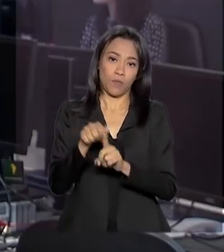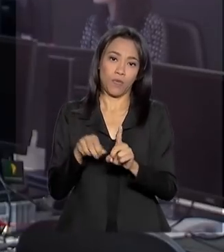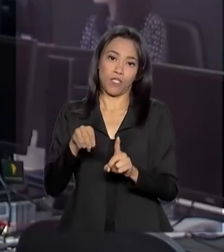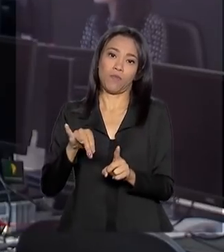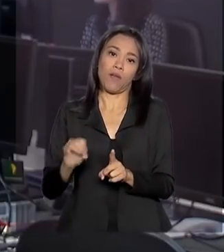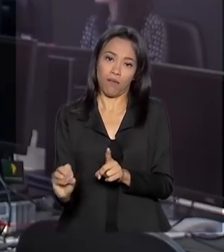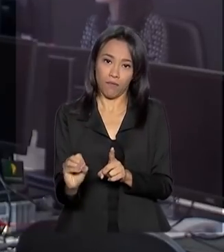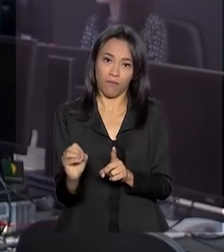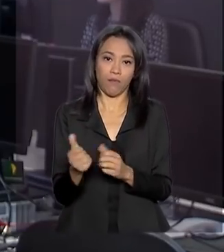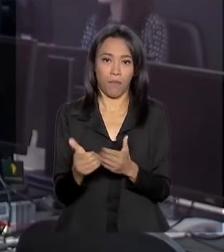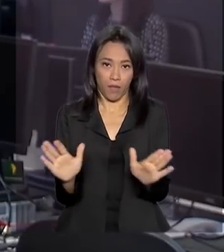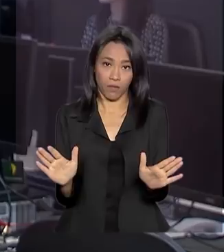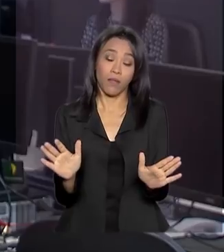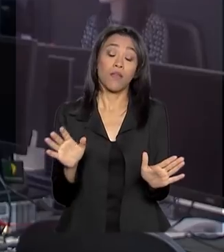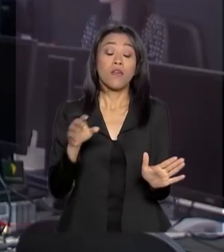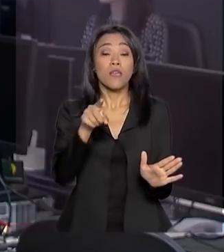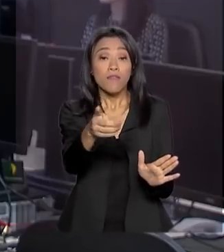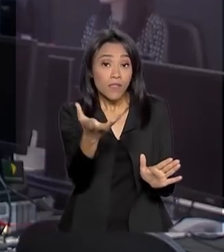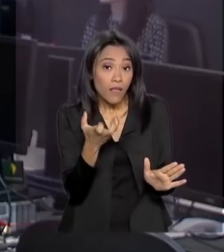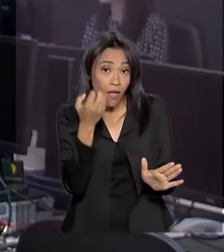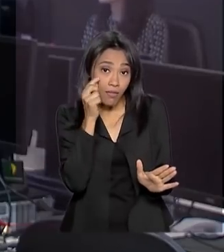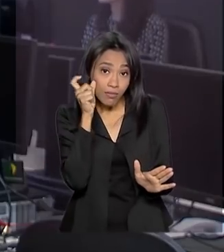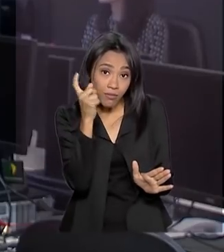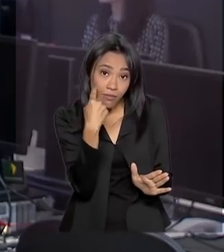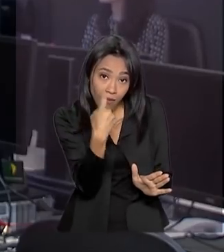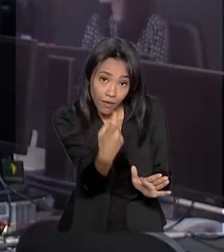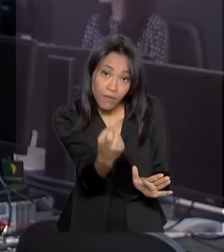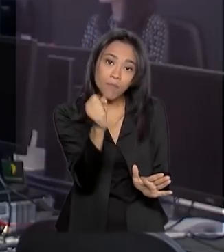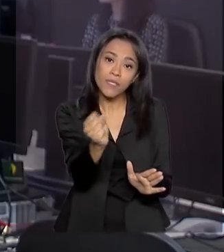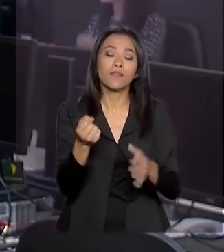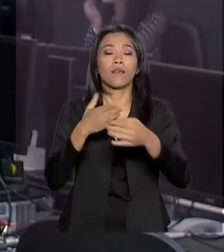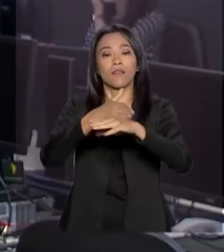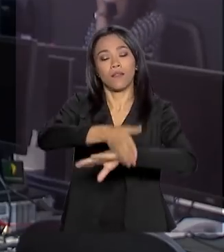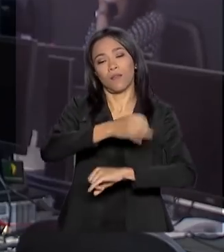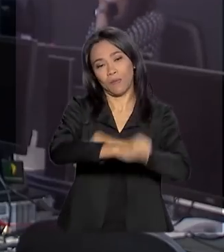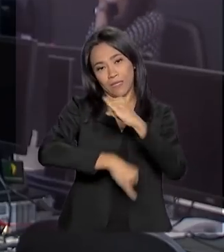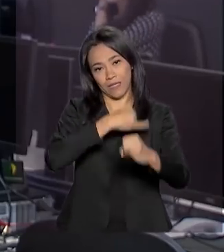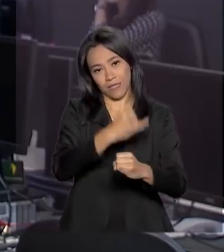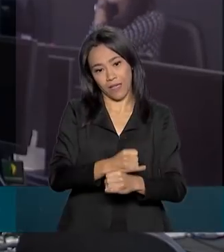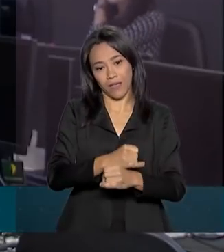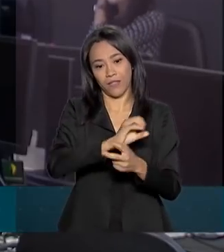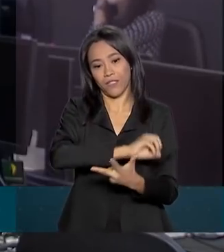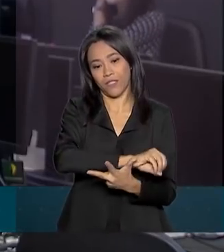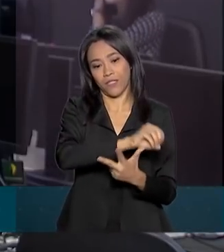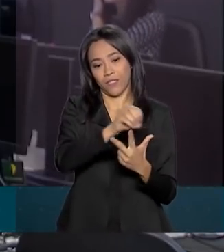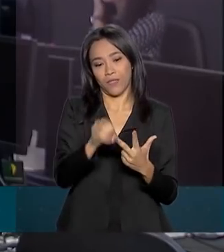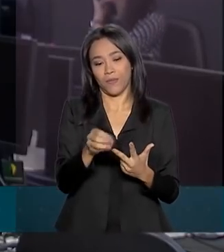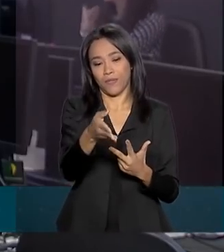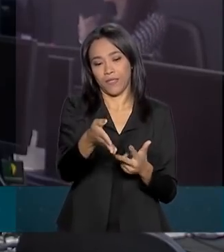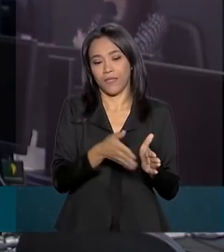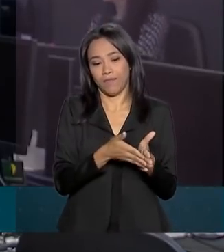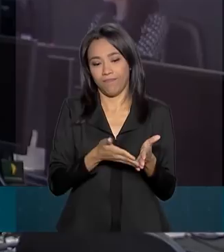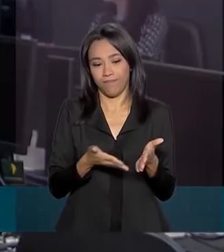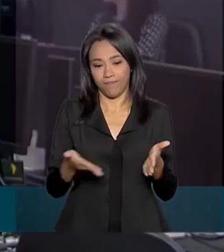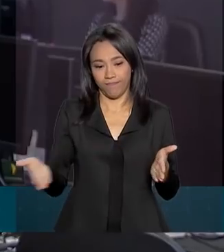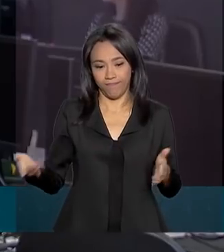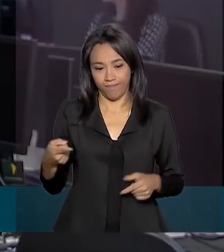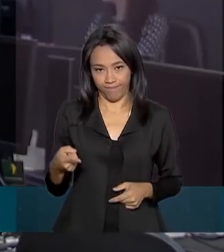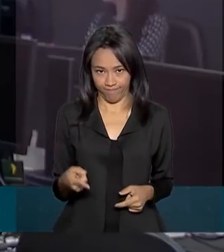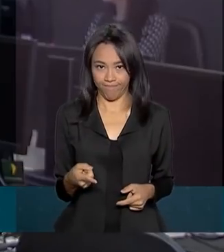Os candidatos interessados em fazer o exame devem acessar o site enem.inep.gov